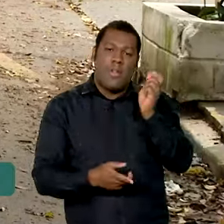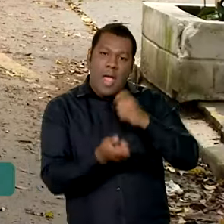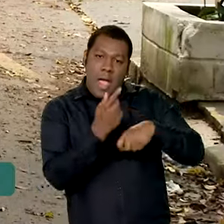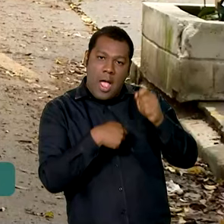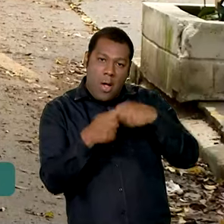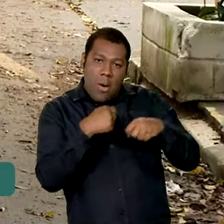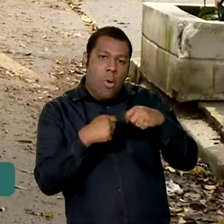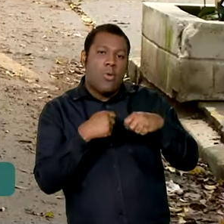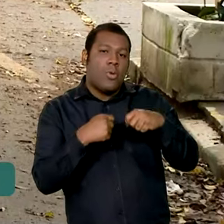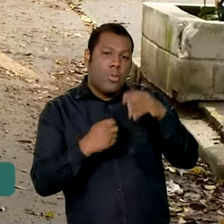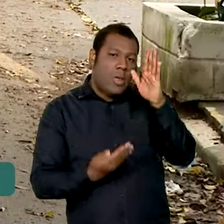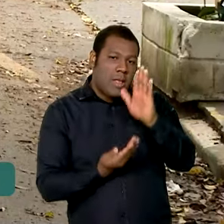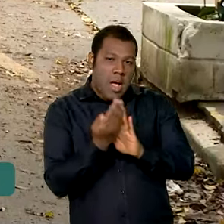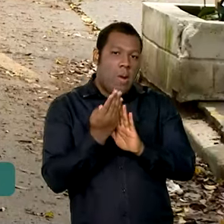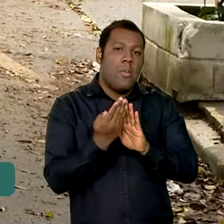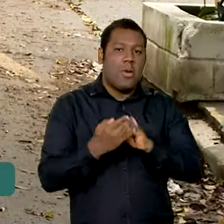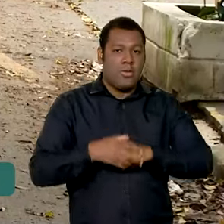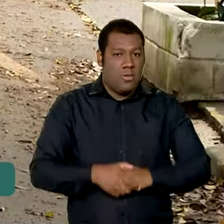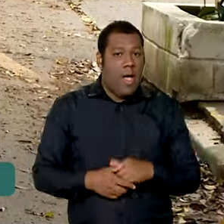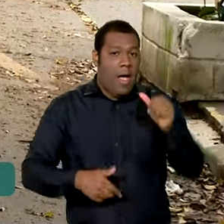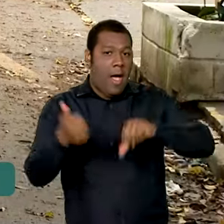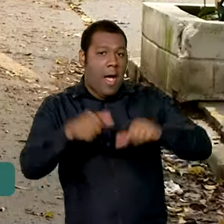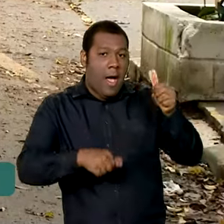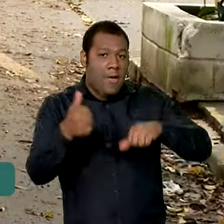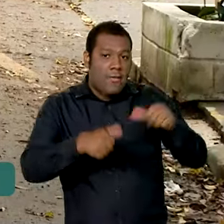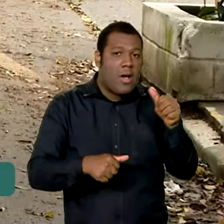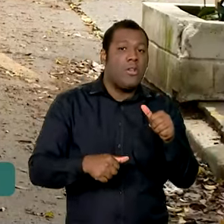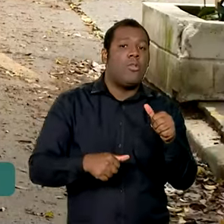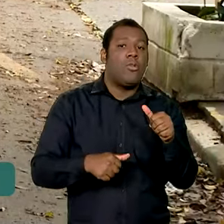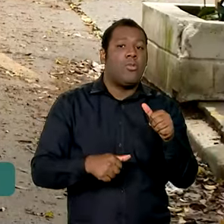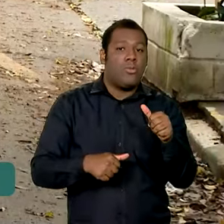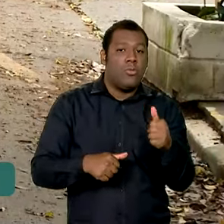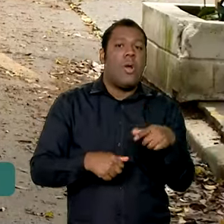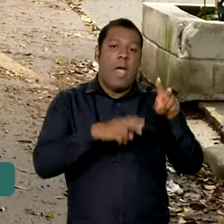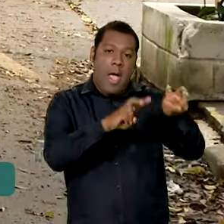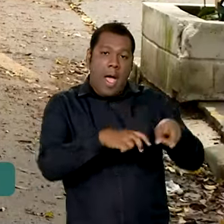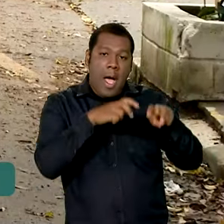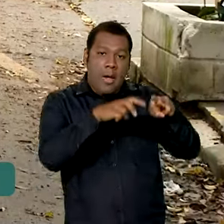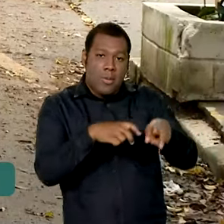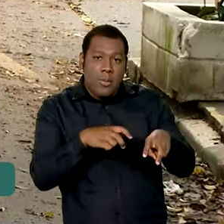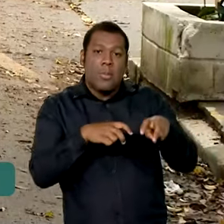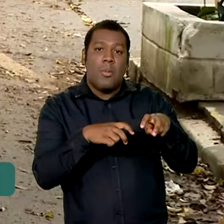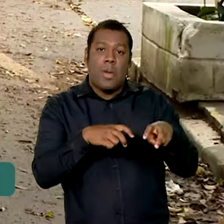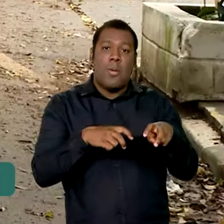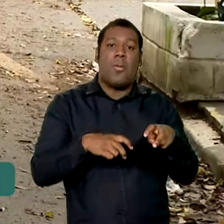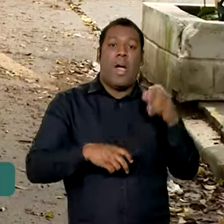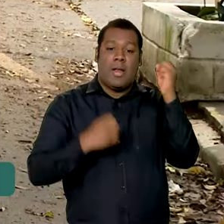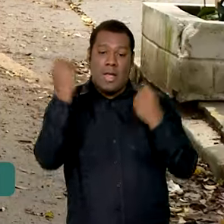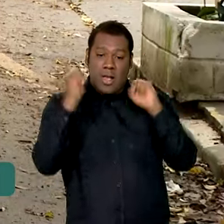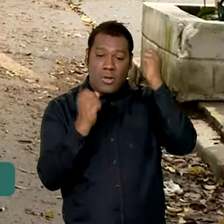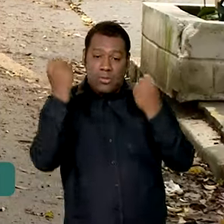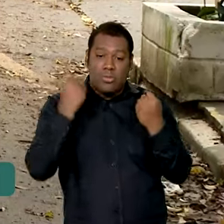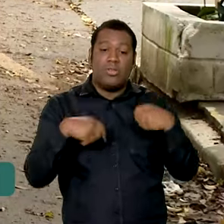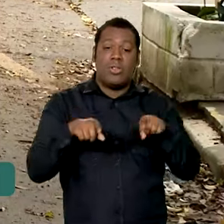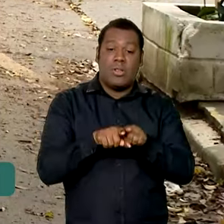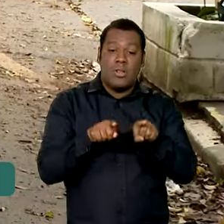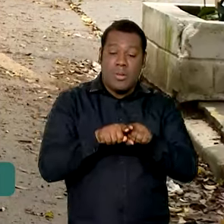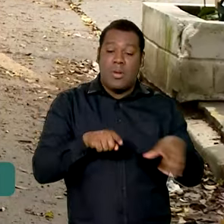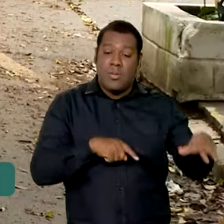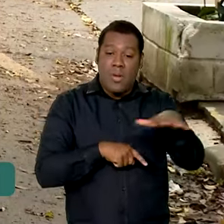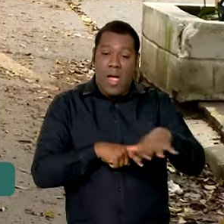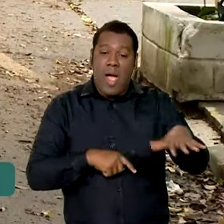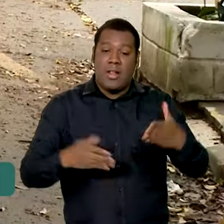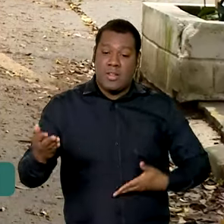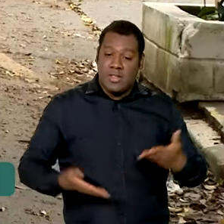ano. Esse índice analisa o volume da produção da agropecuária, da indústria e também do setor de serviços.